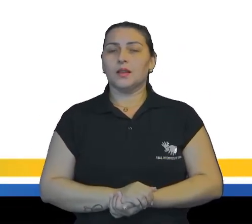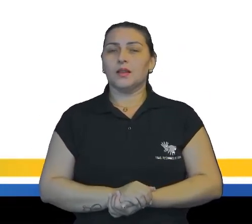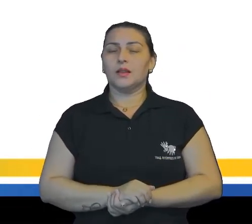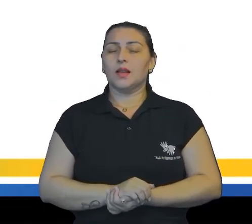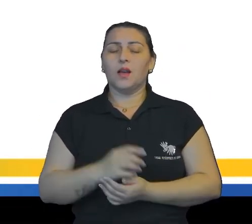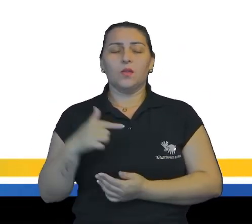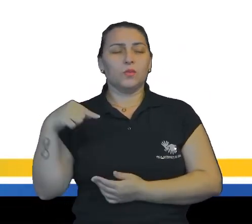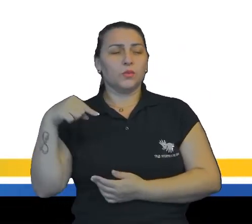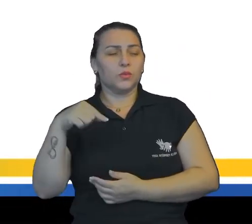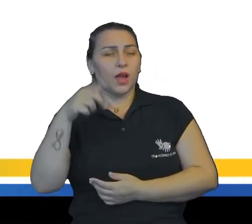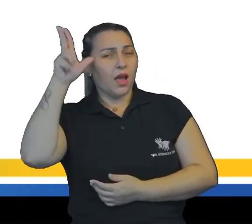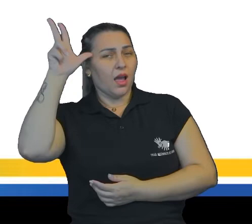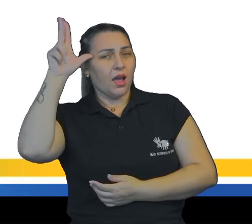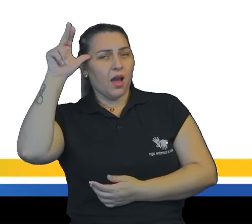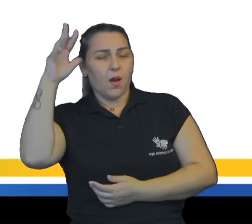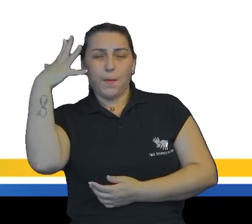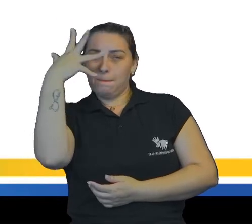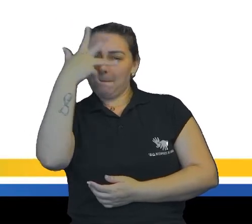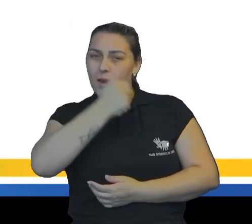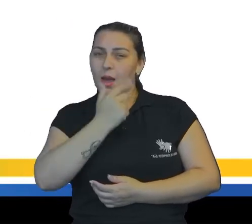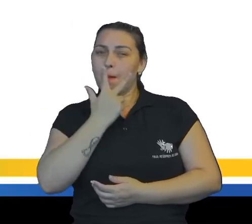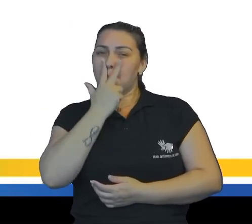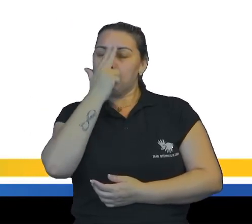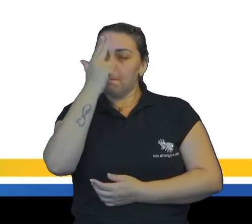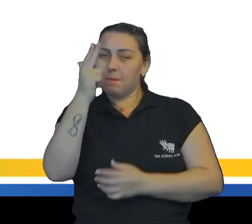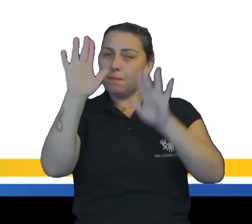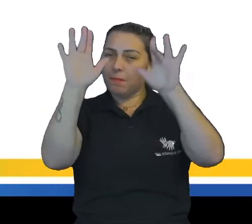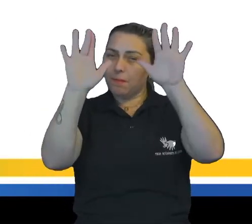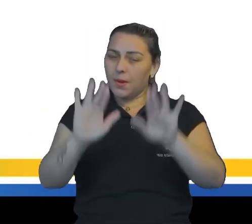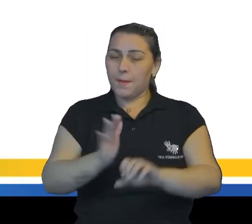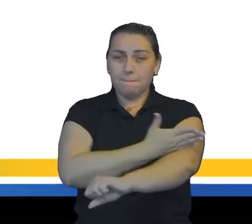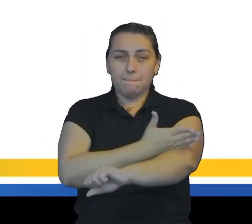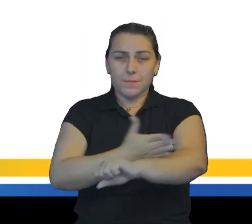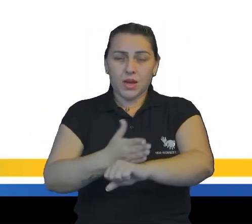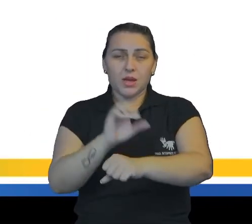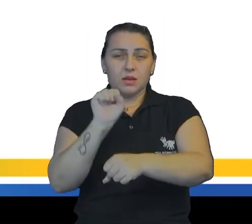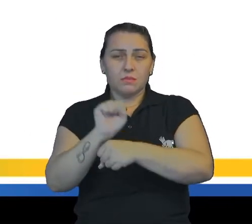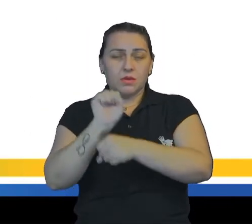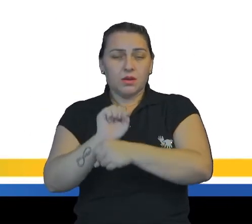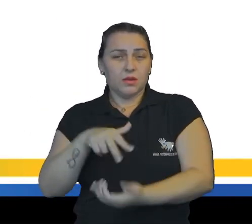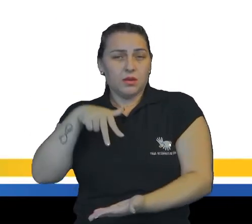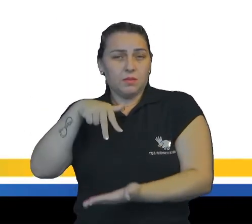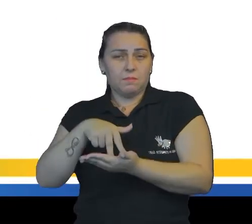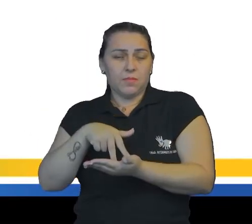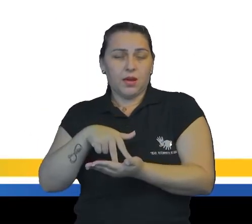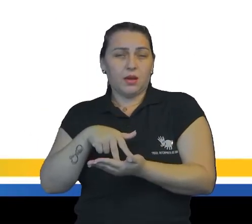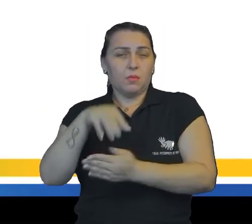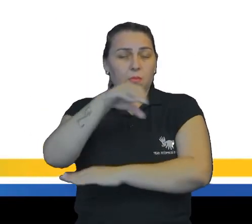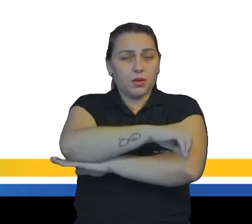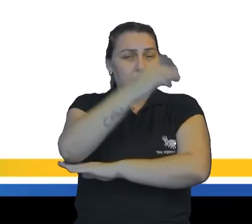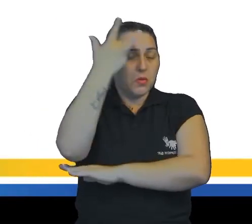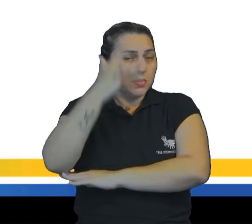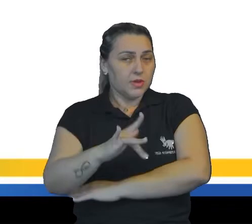belos e alvos como a neve, Que esperavam de pé pelo amanhecer. Eu não sei da infância alheia, Mas essa viagem